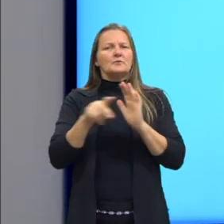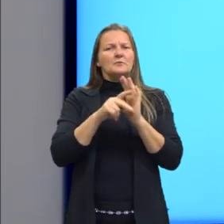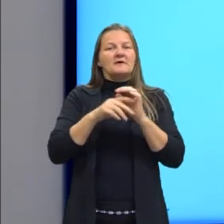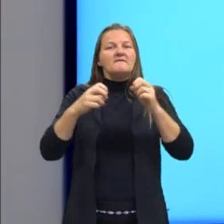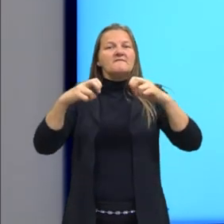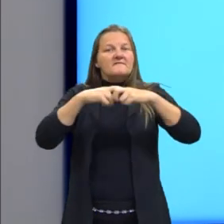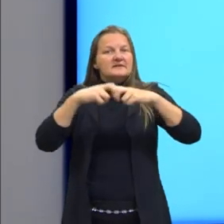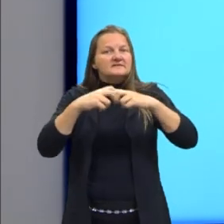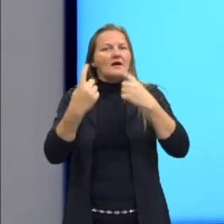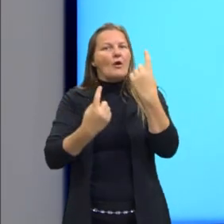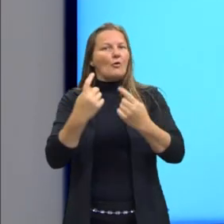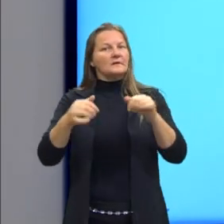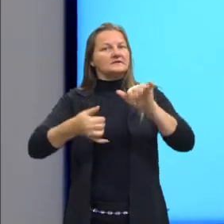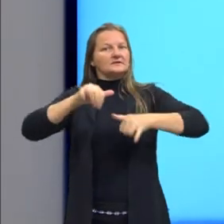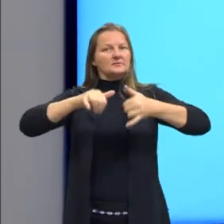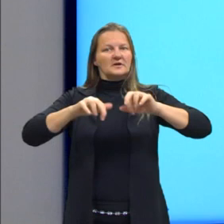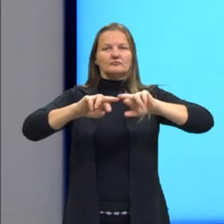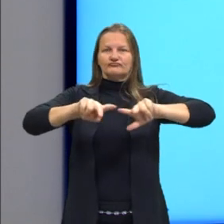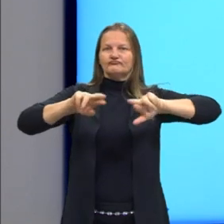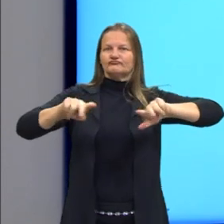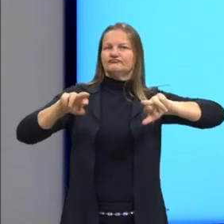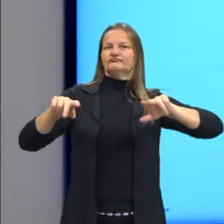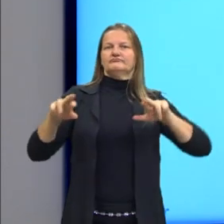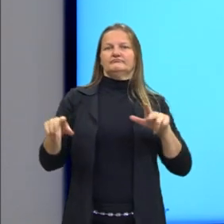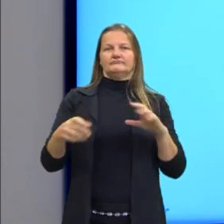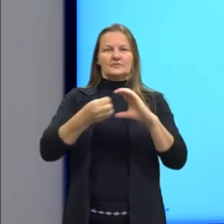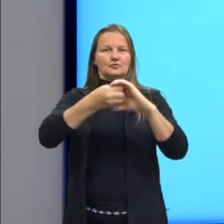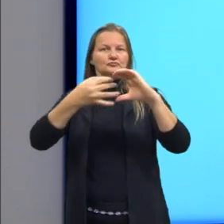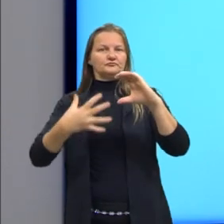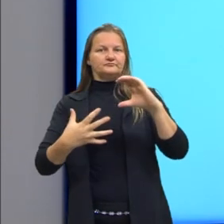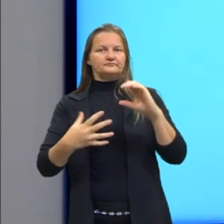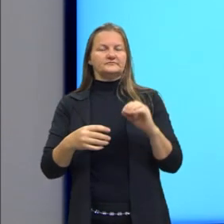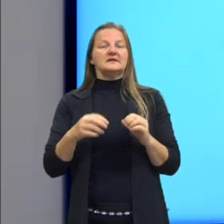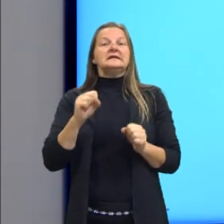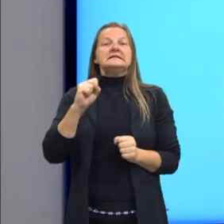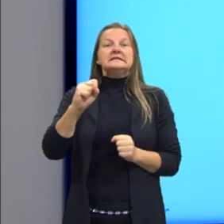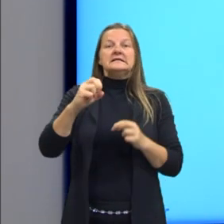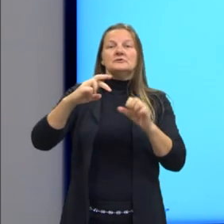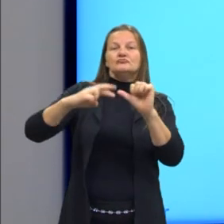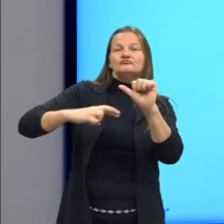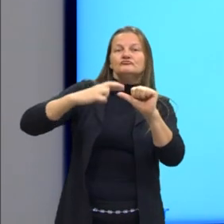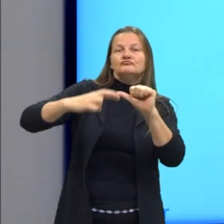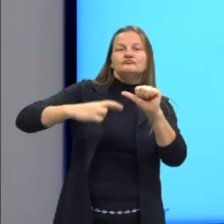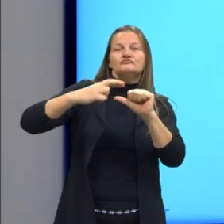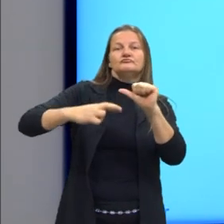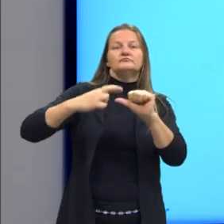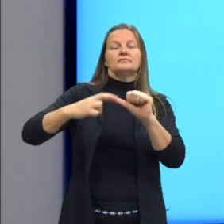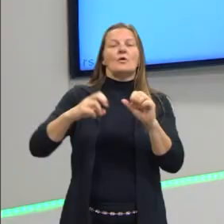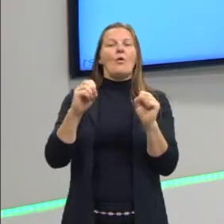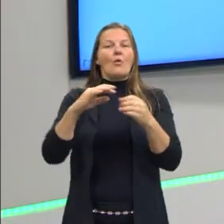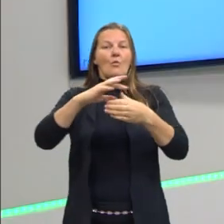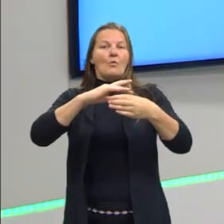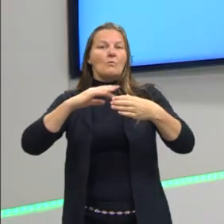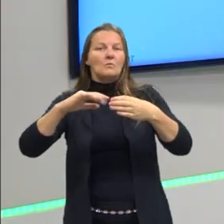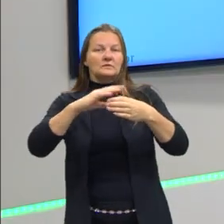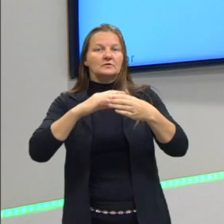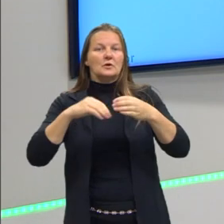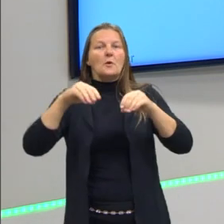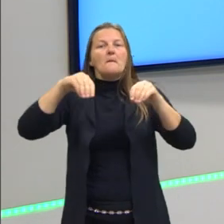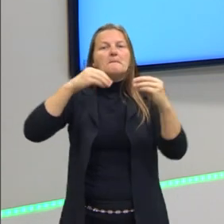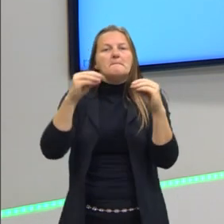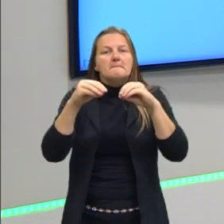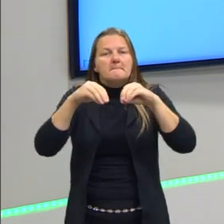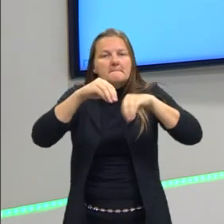físicas diferentes umas das outras. Quando eu faço uma reação ou quando eu formo uma solução, eu misturo